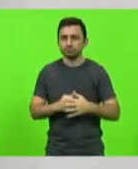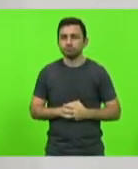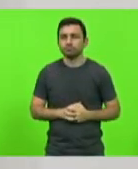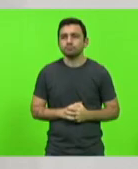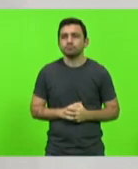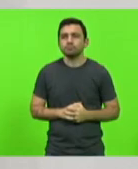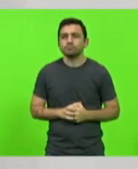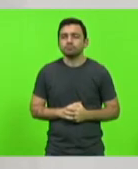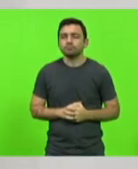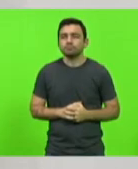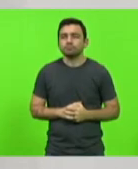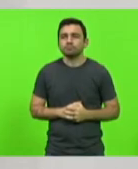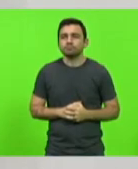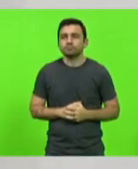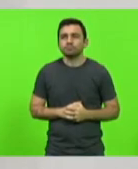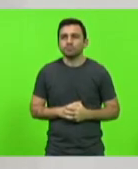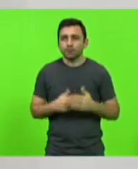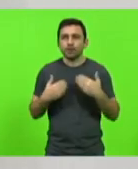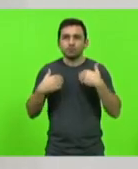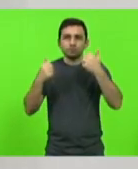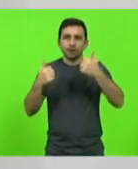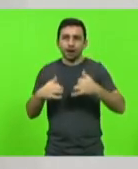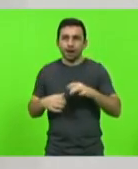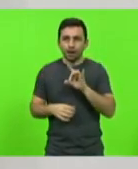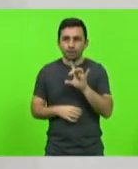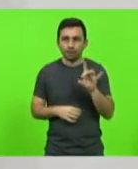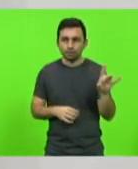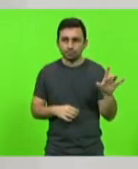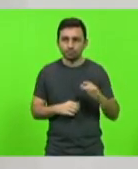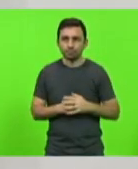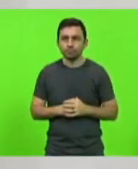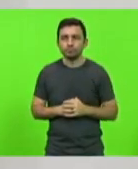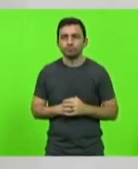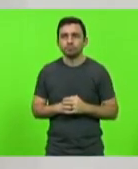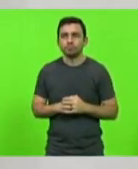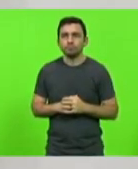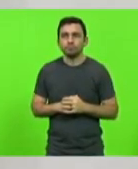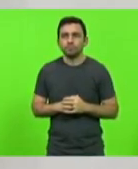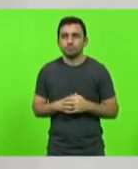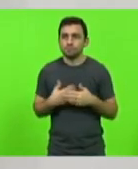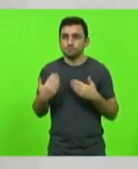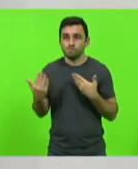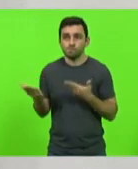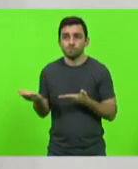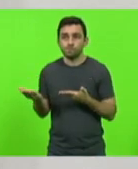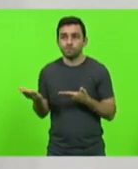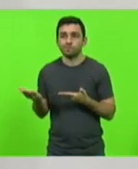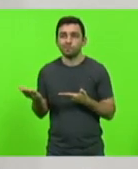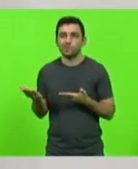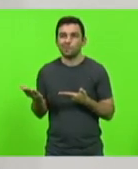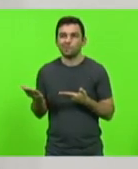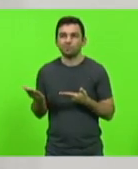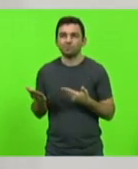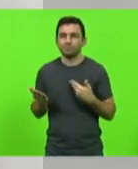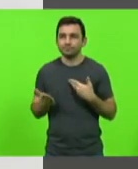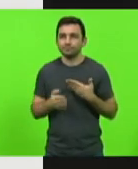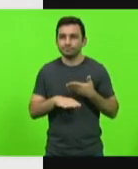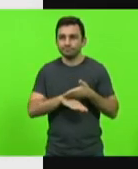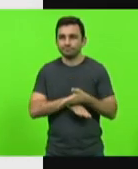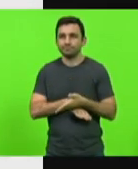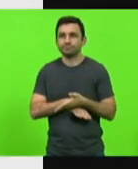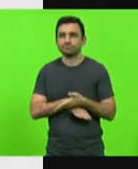algumas delas para explicar melhor a partir da minha fala. Então, aqui é logo a entrada,